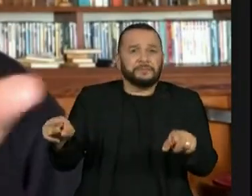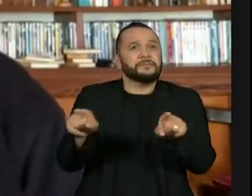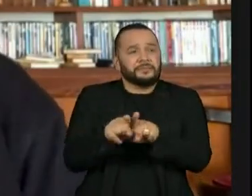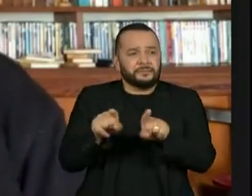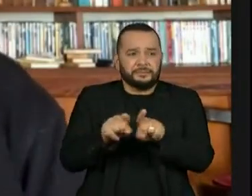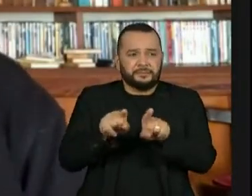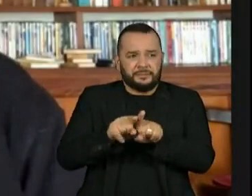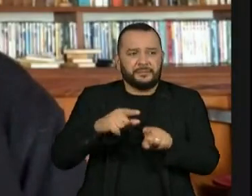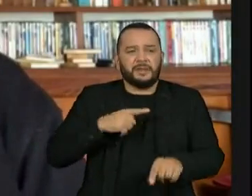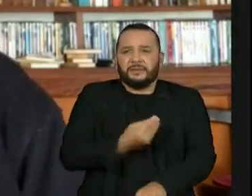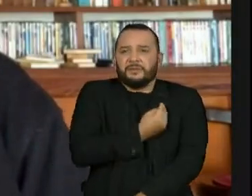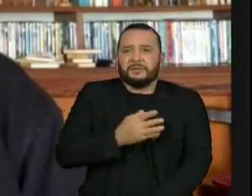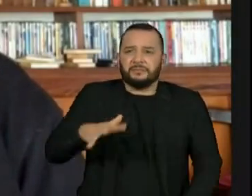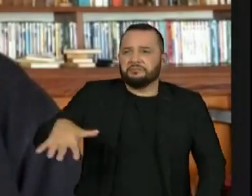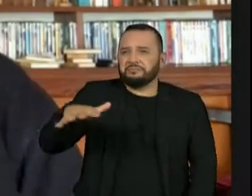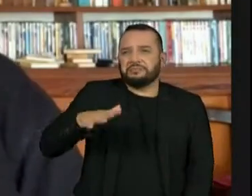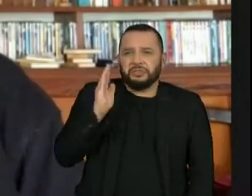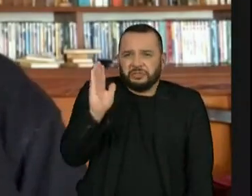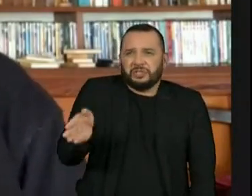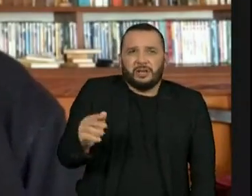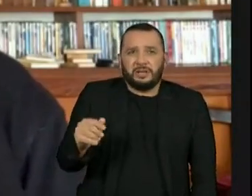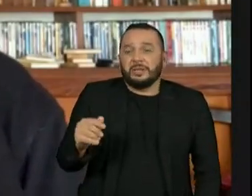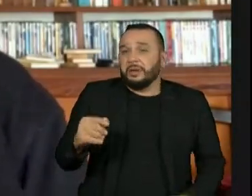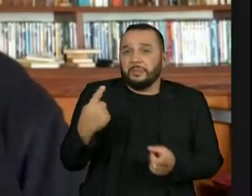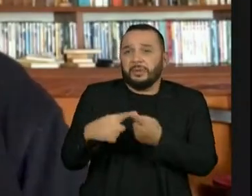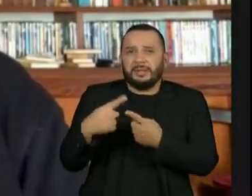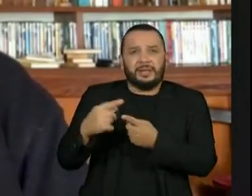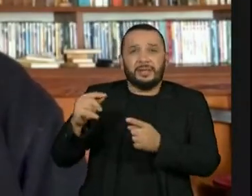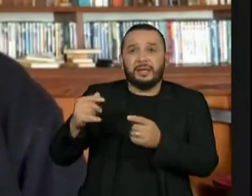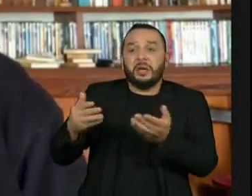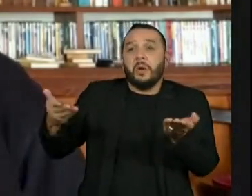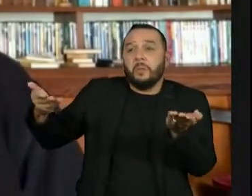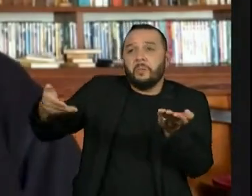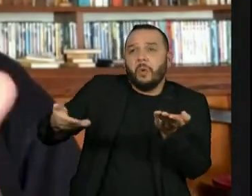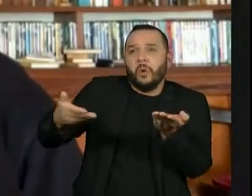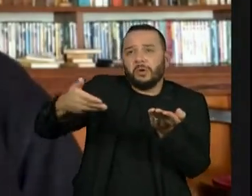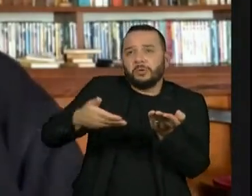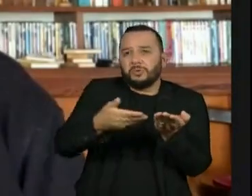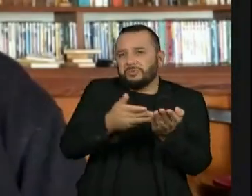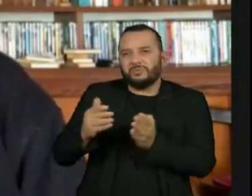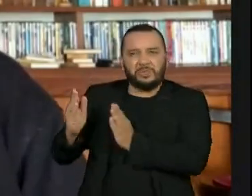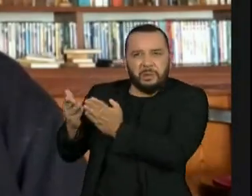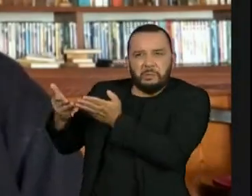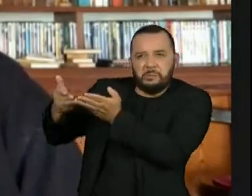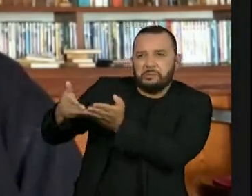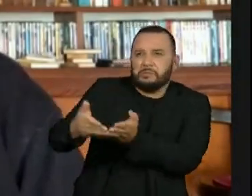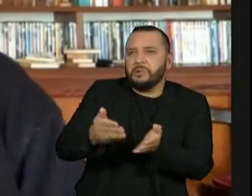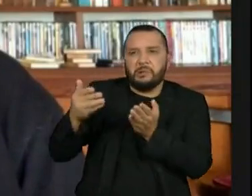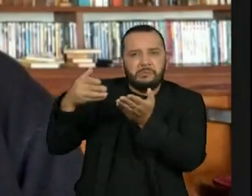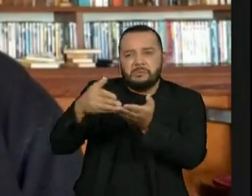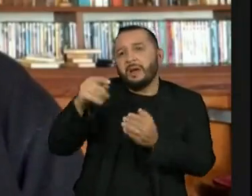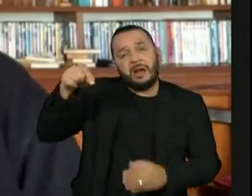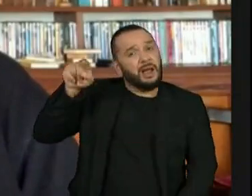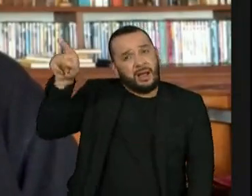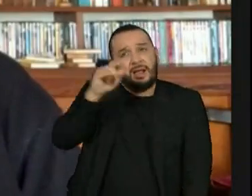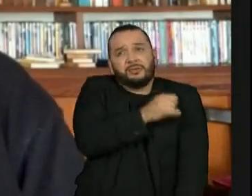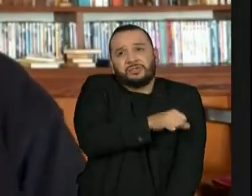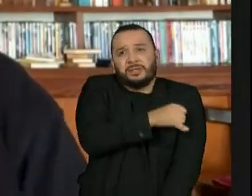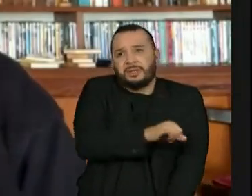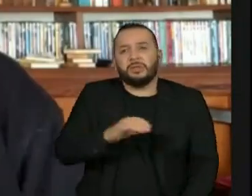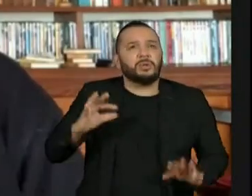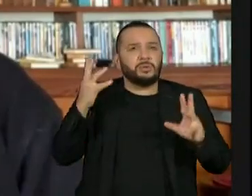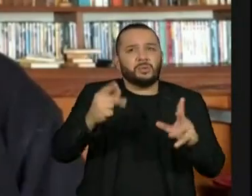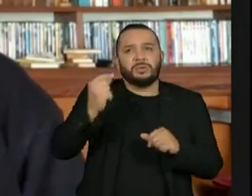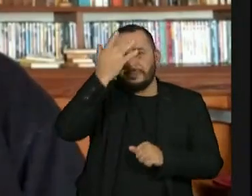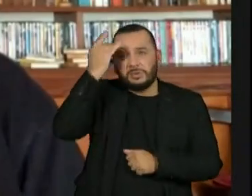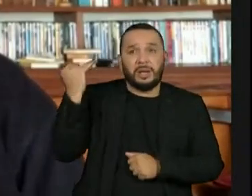todas as viagens internacionais se davam pelo mar, o Rio era o porto de mar do Brasil, era a entrada e a saída do Brasil e todas as pessoas